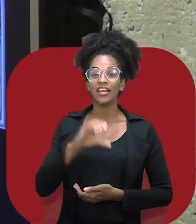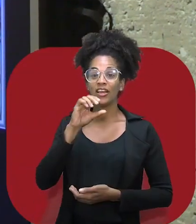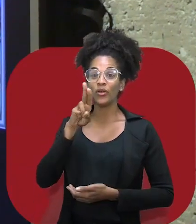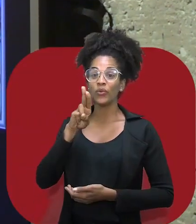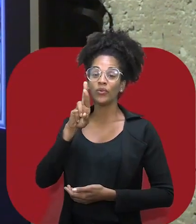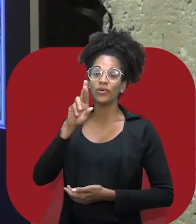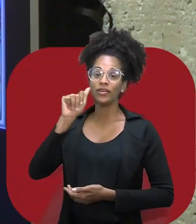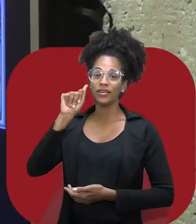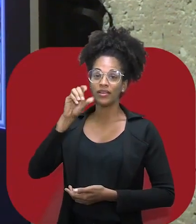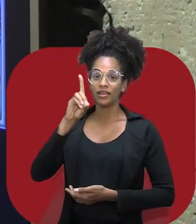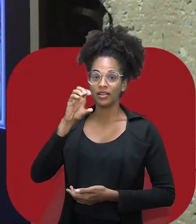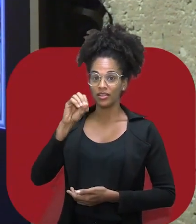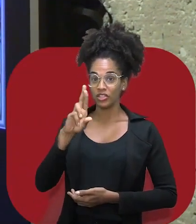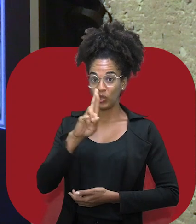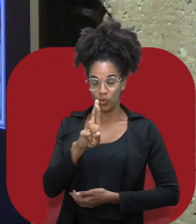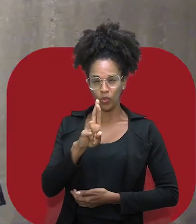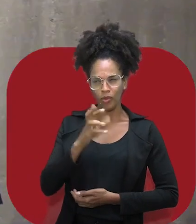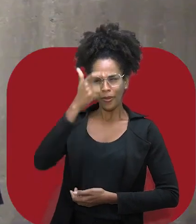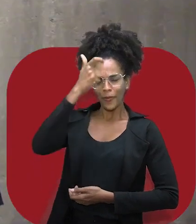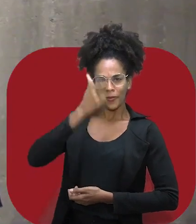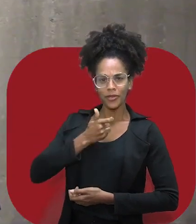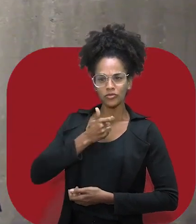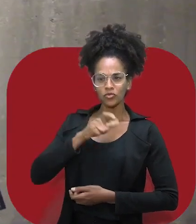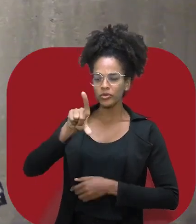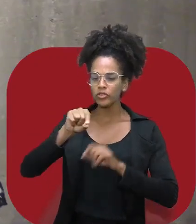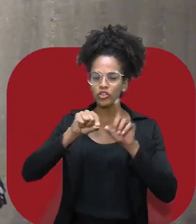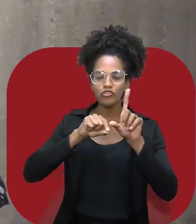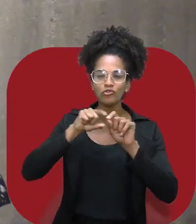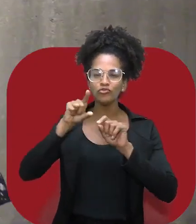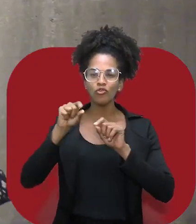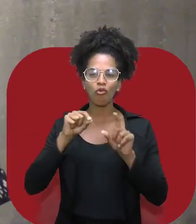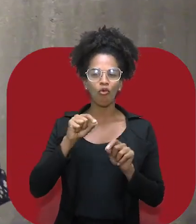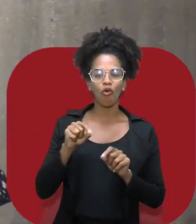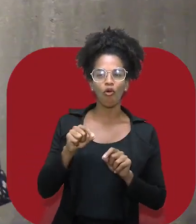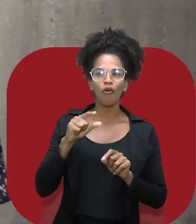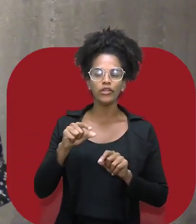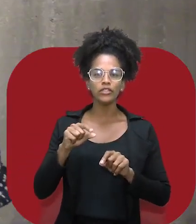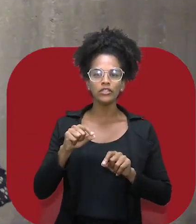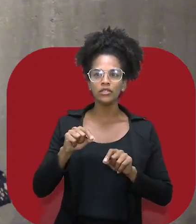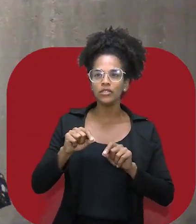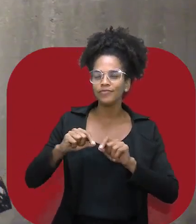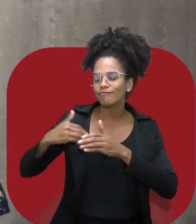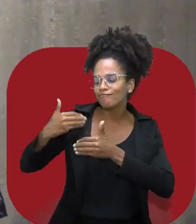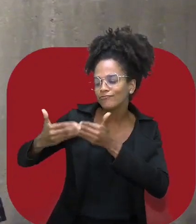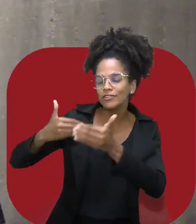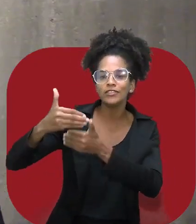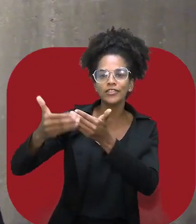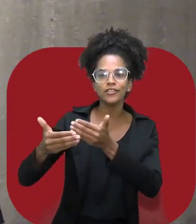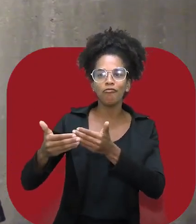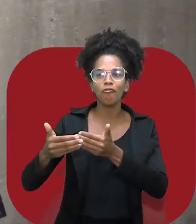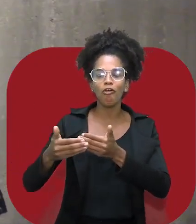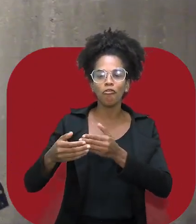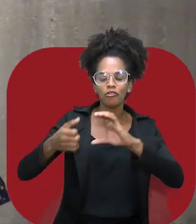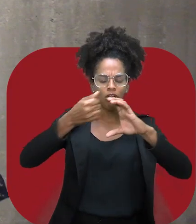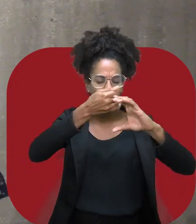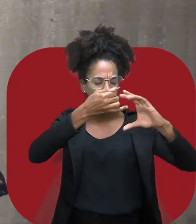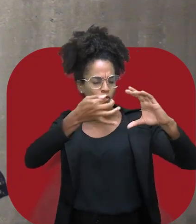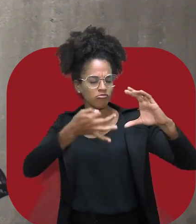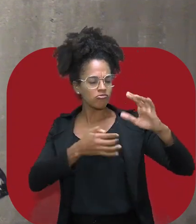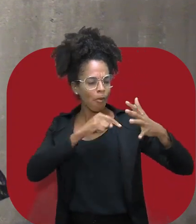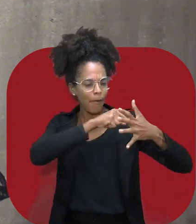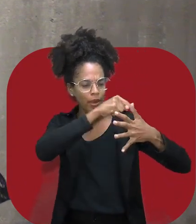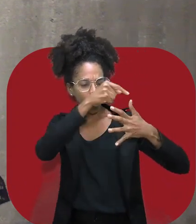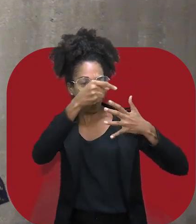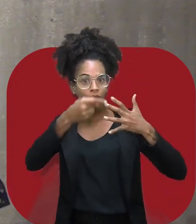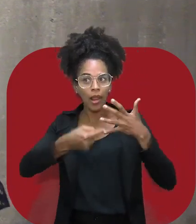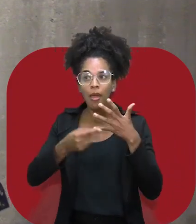O curador é essa figura que cura a exposição, é a figura que seleciona, é a figura que cria uma